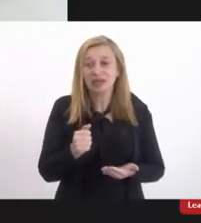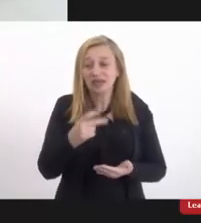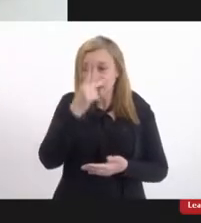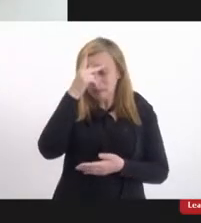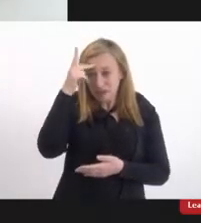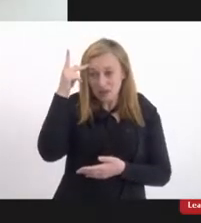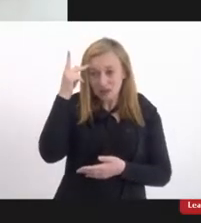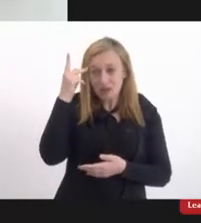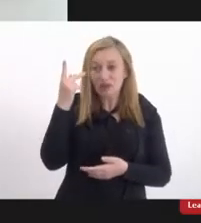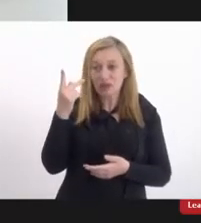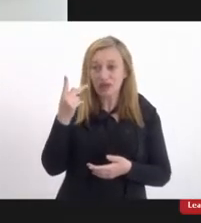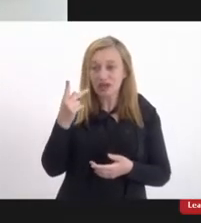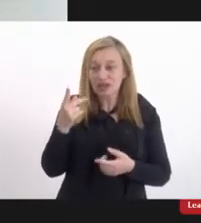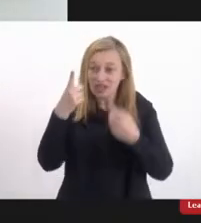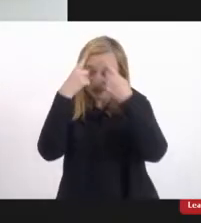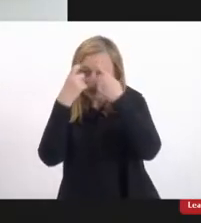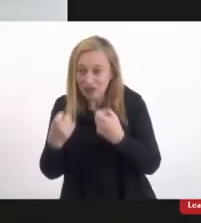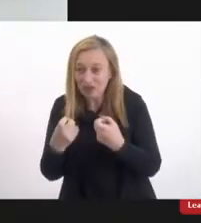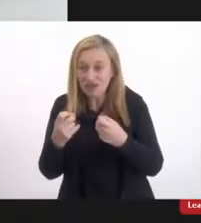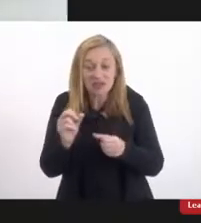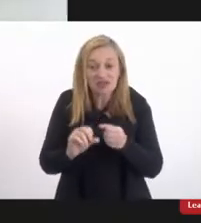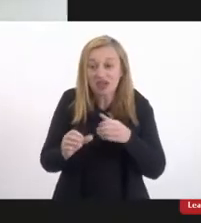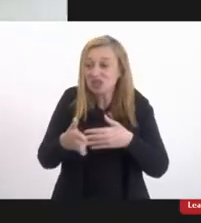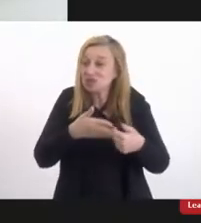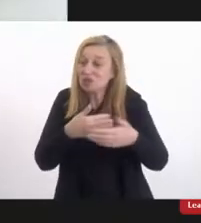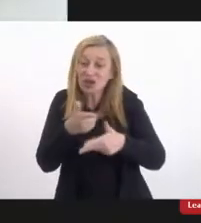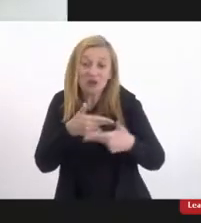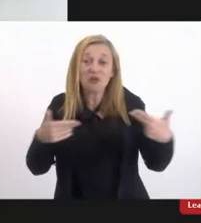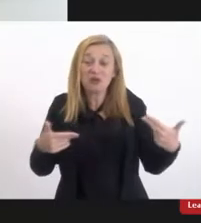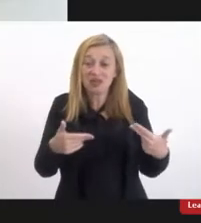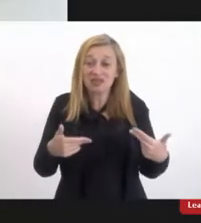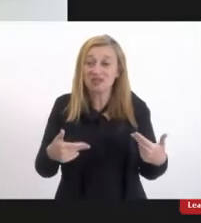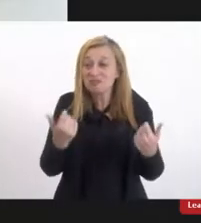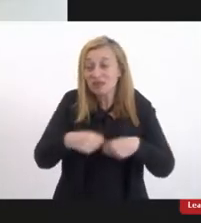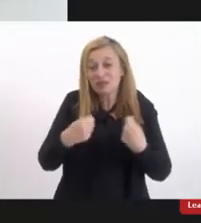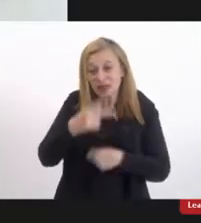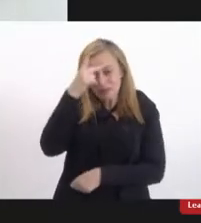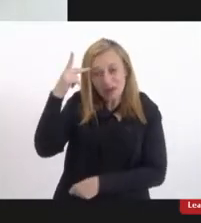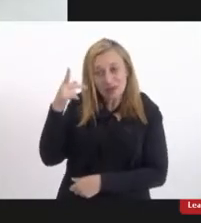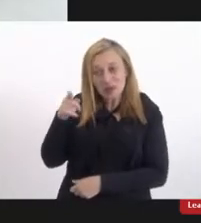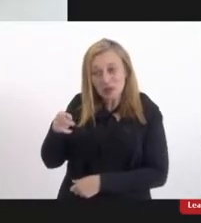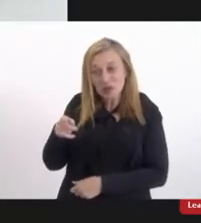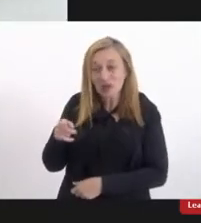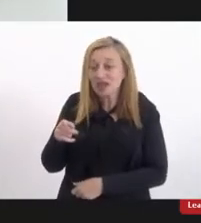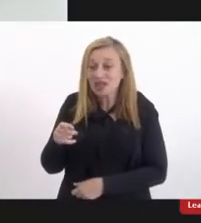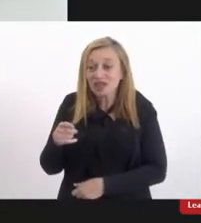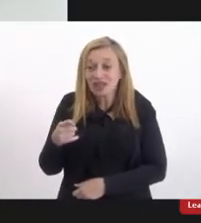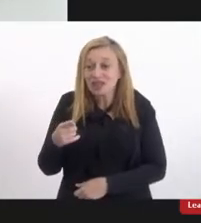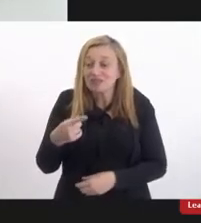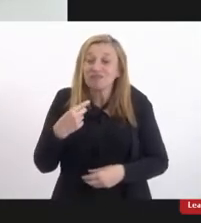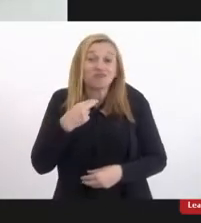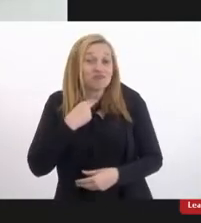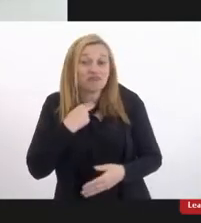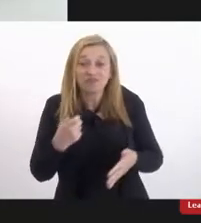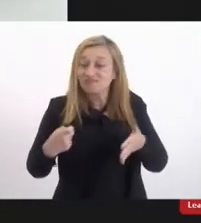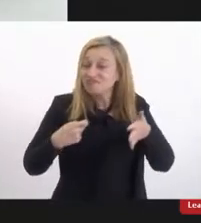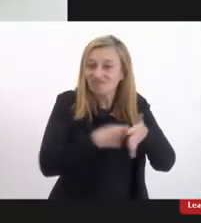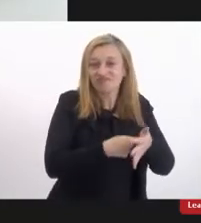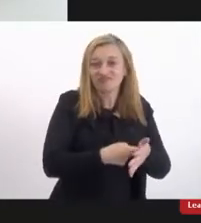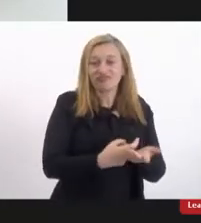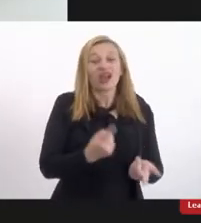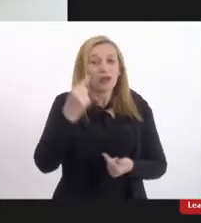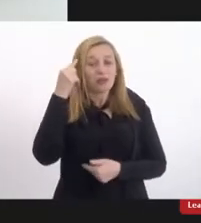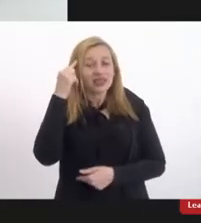e o predador gosta principalmente da pessoa indefesa aquela que não pode denunciar então o meu movimento pensa assim